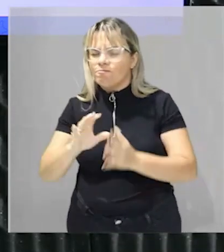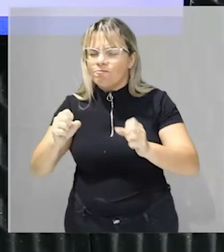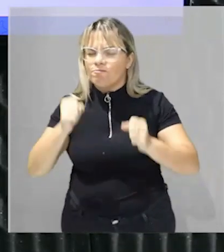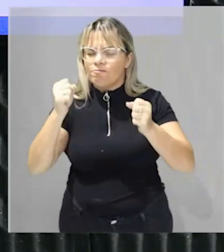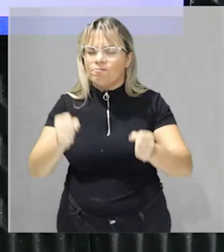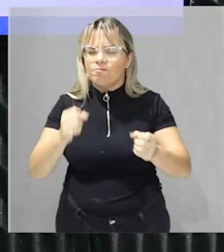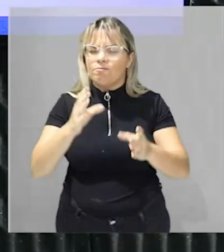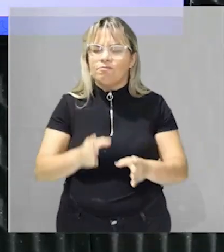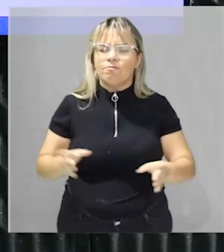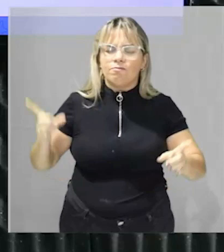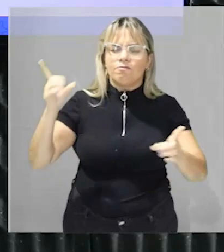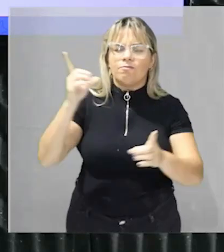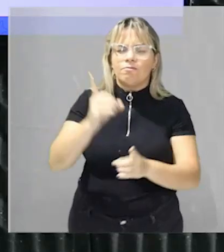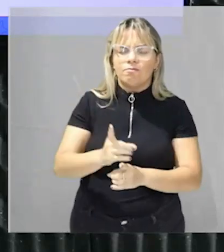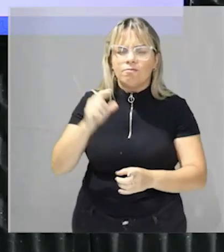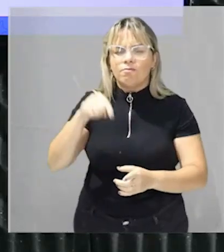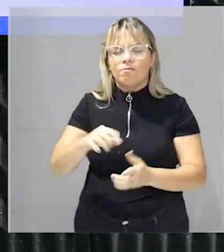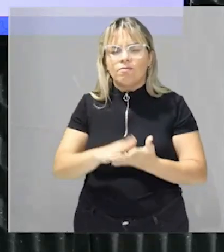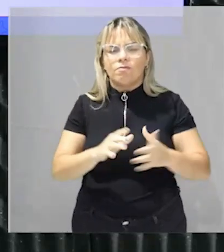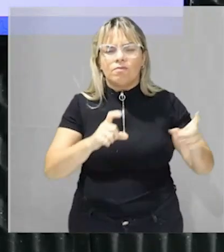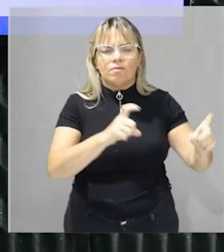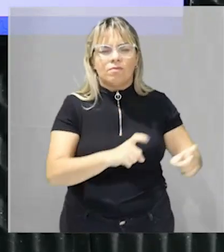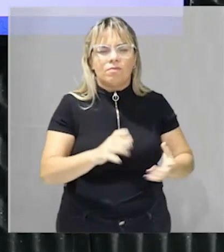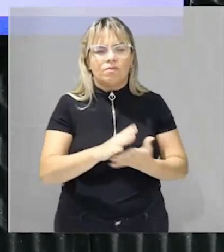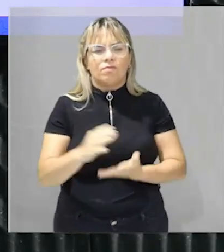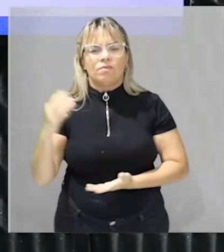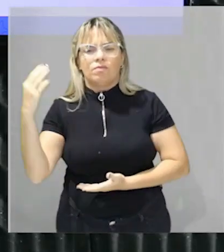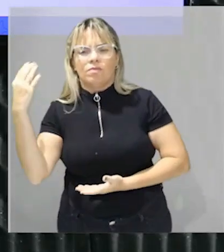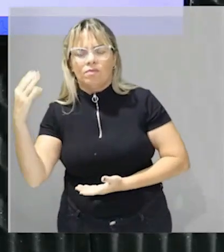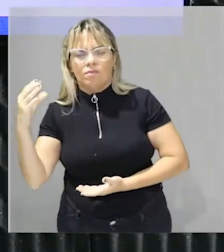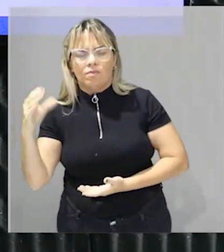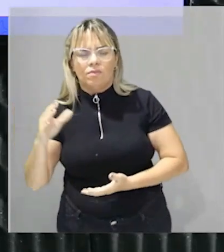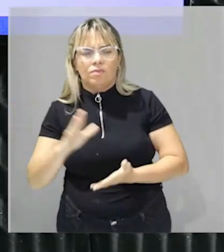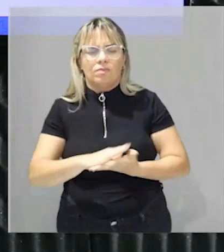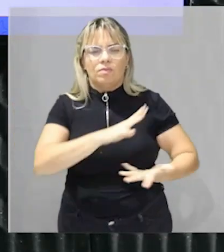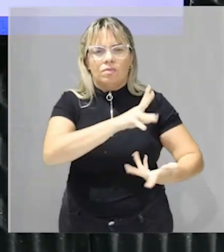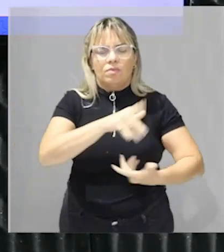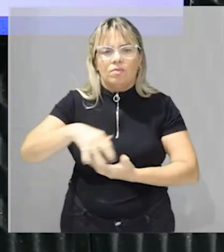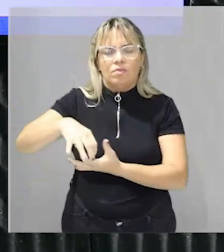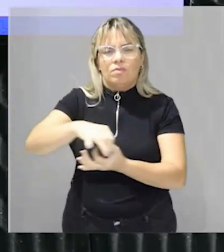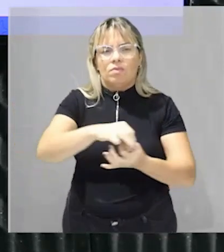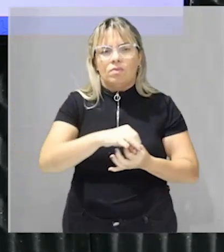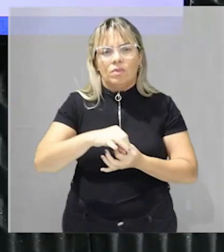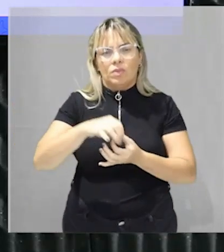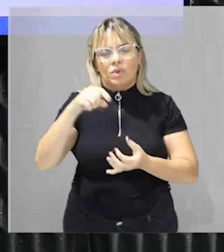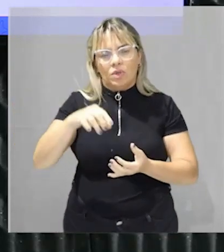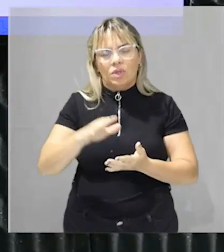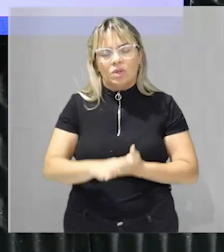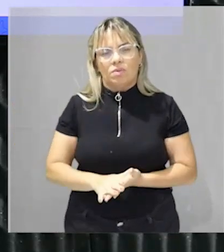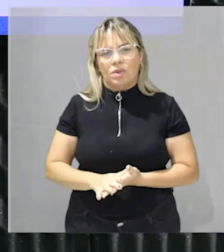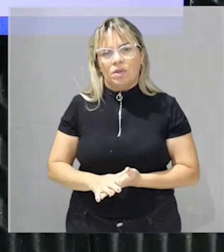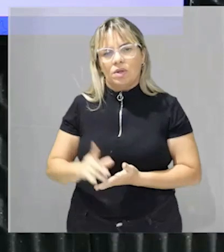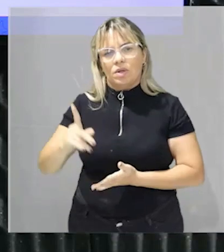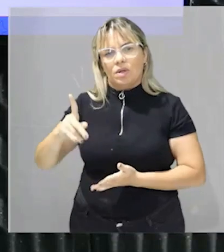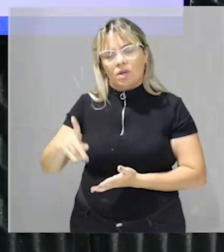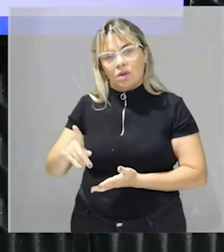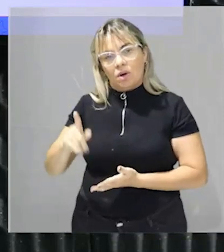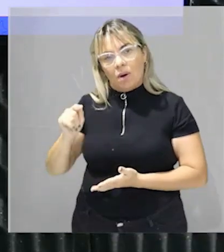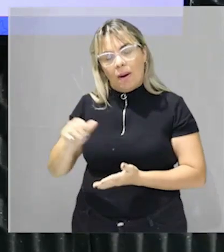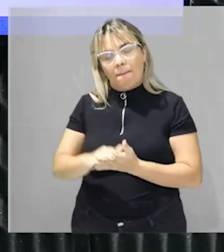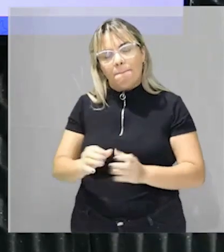prova de Enem essa agricultura científica e globalizada como agricultura de precisão tá anota aí